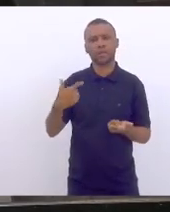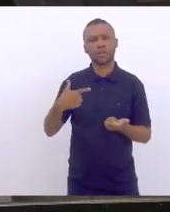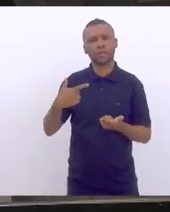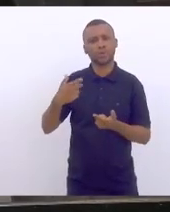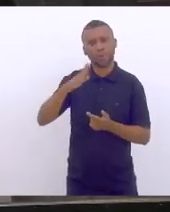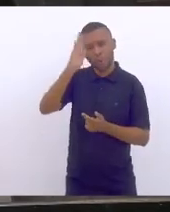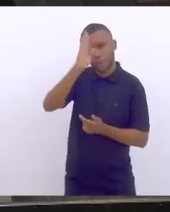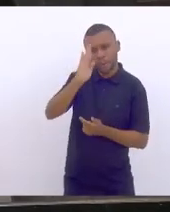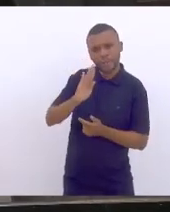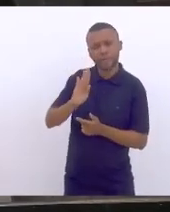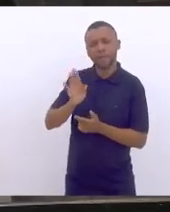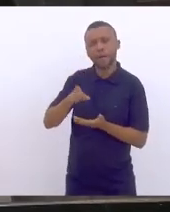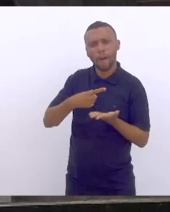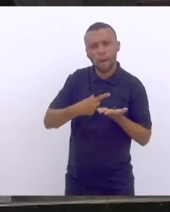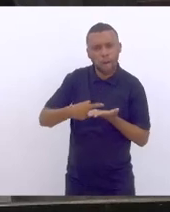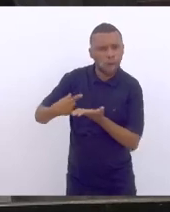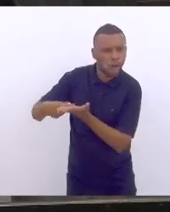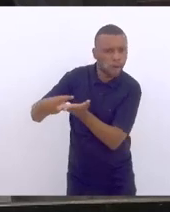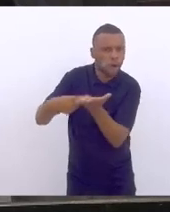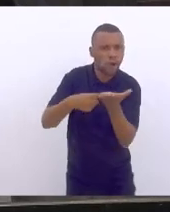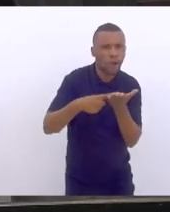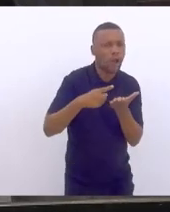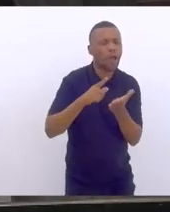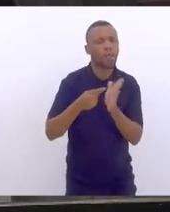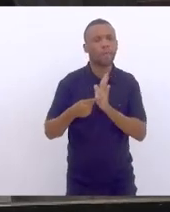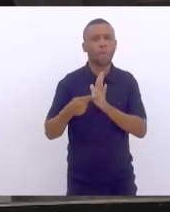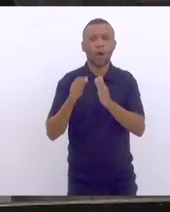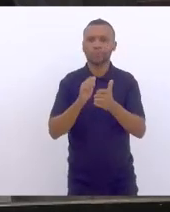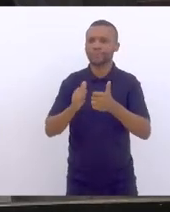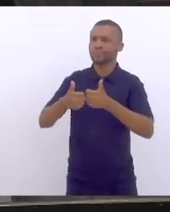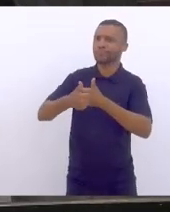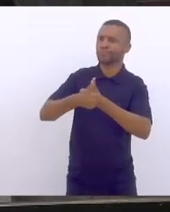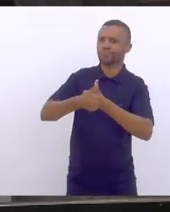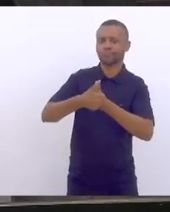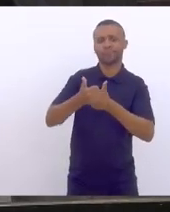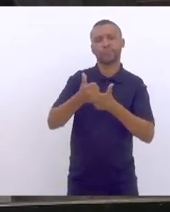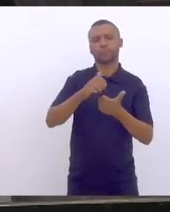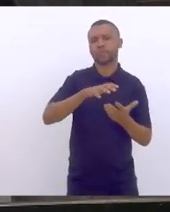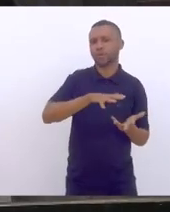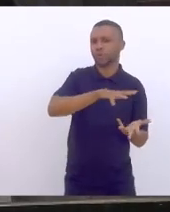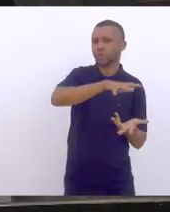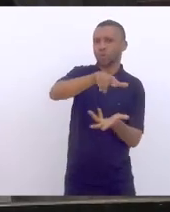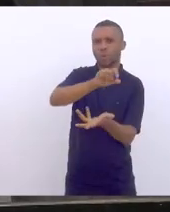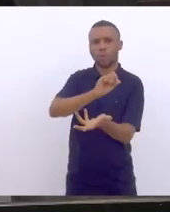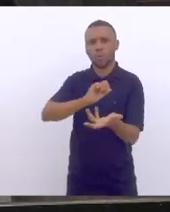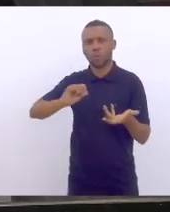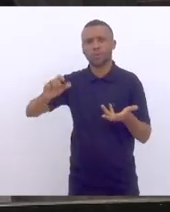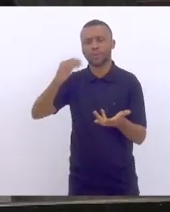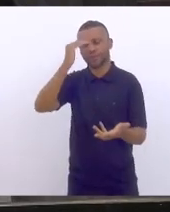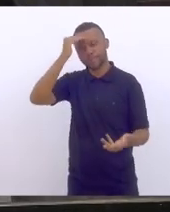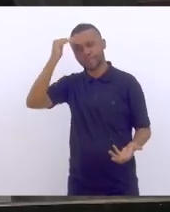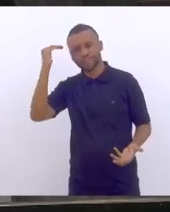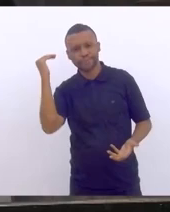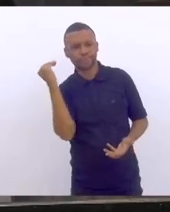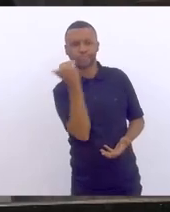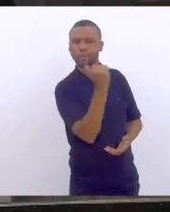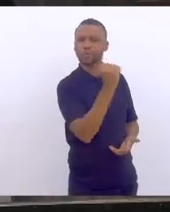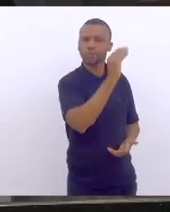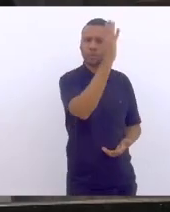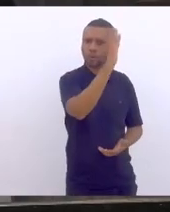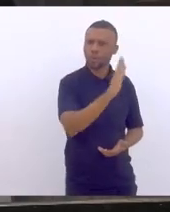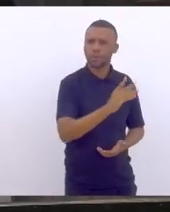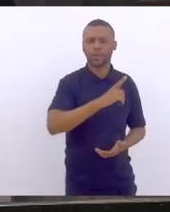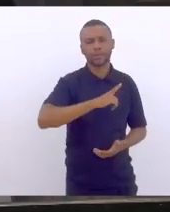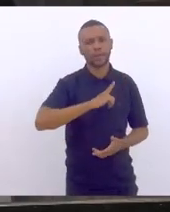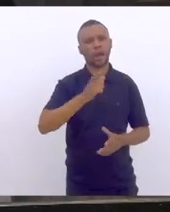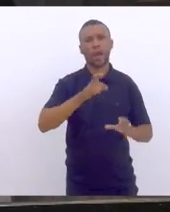se coloque como um protagonista no cenário internacional, seja respeitado, seja dotado